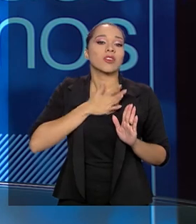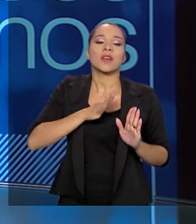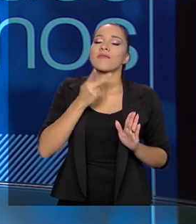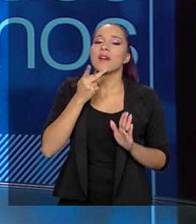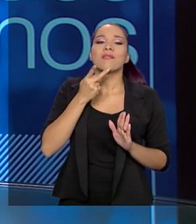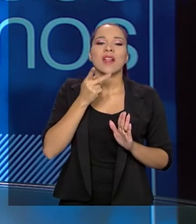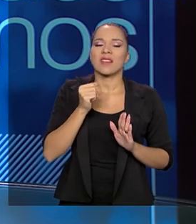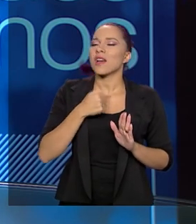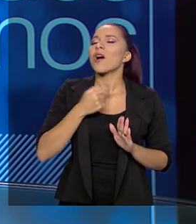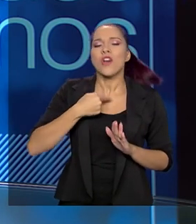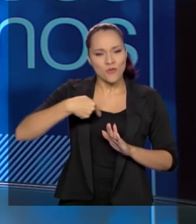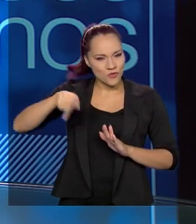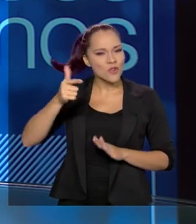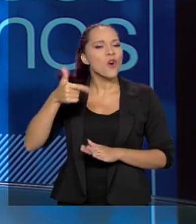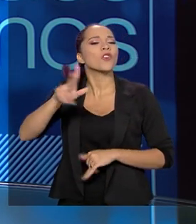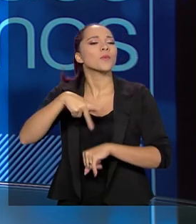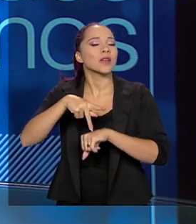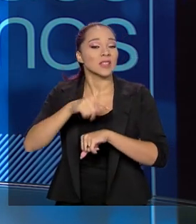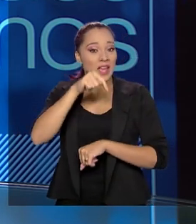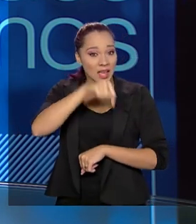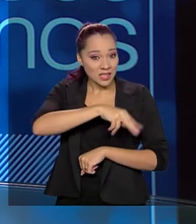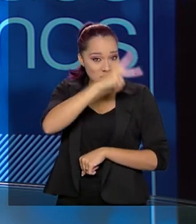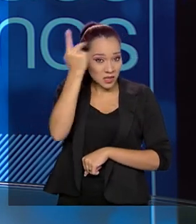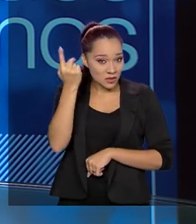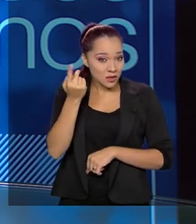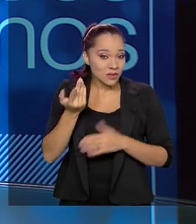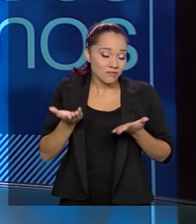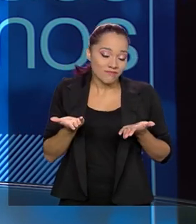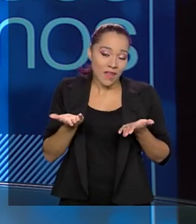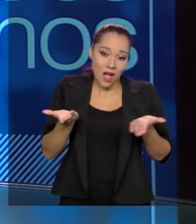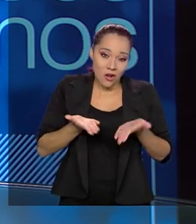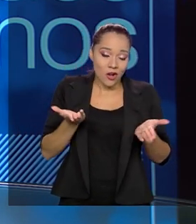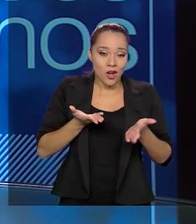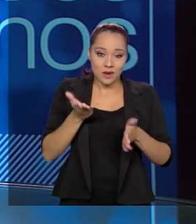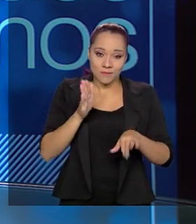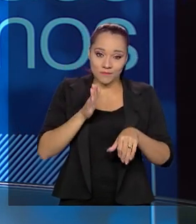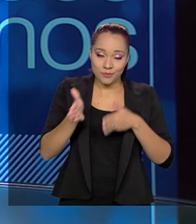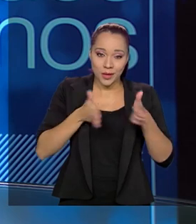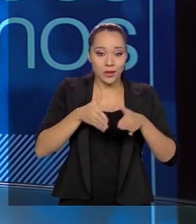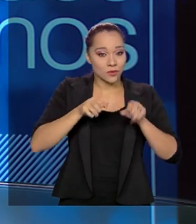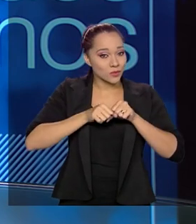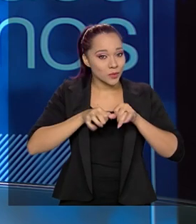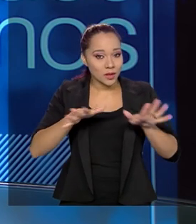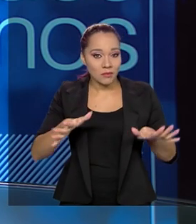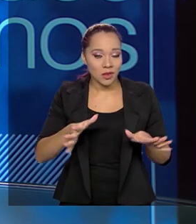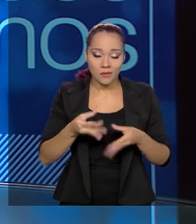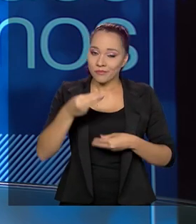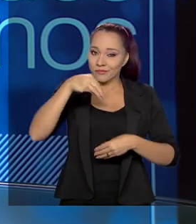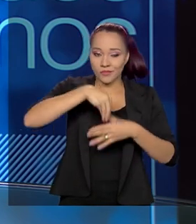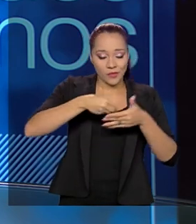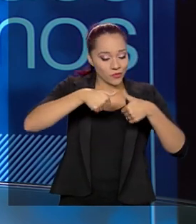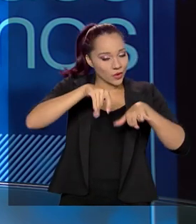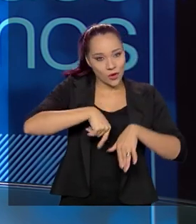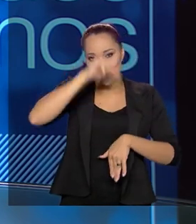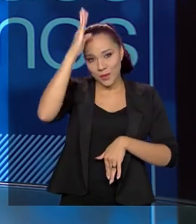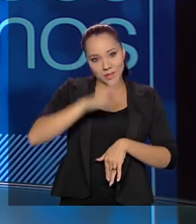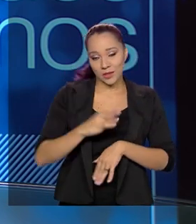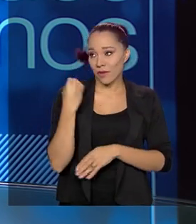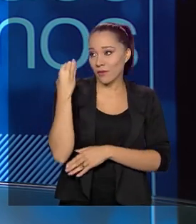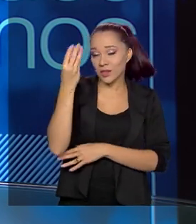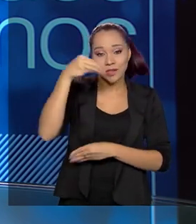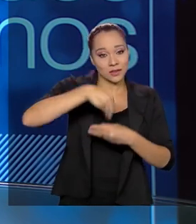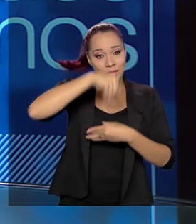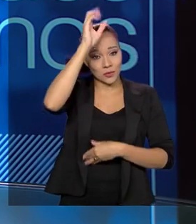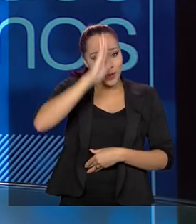fui para o exterior. Esse cidadão agora, devido a todas as restrições sanitárias que vários países têm, estão aqui dentro, estão viajando aqui dentro.